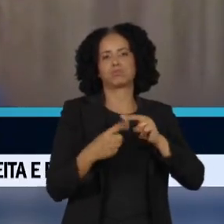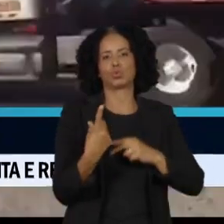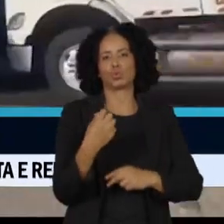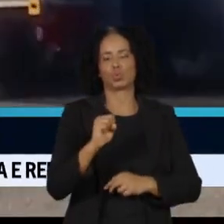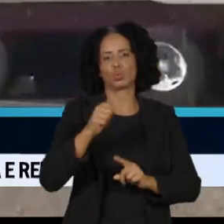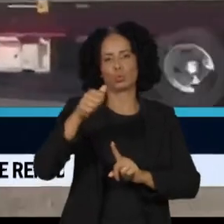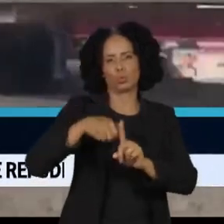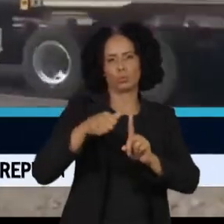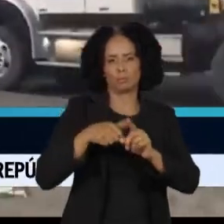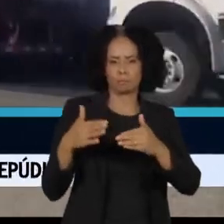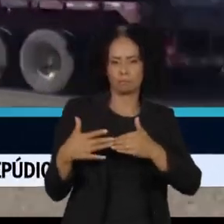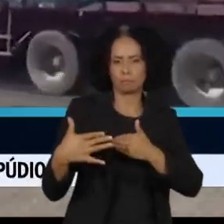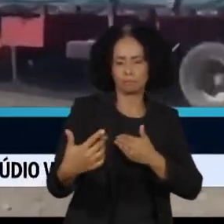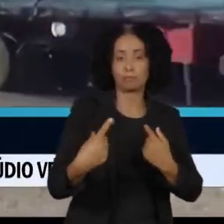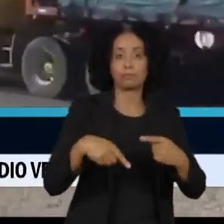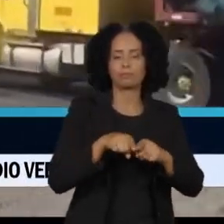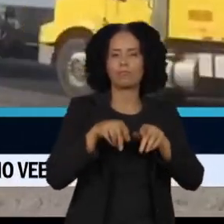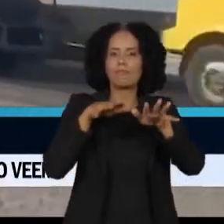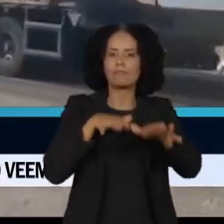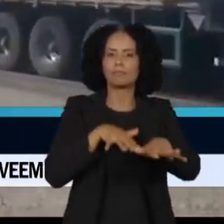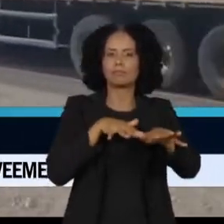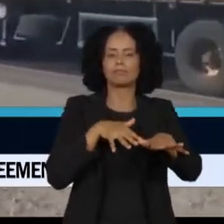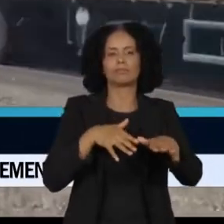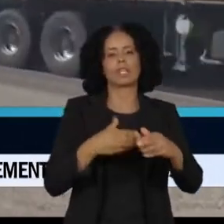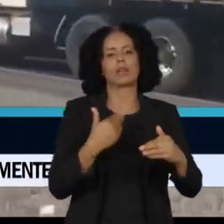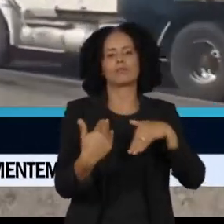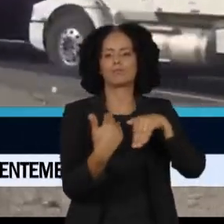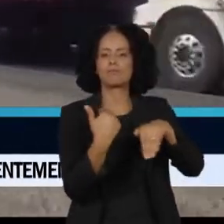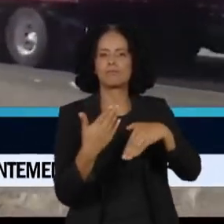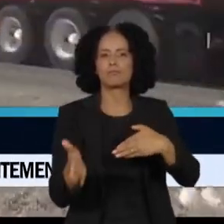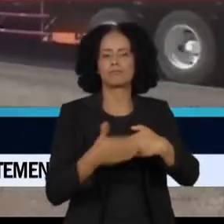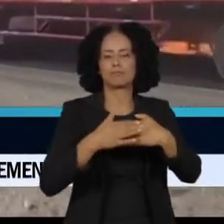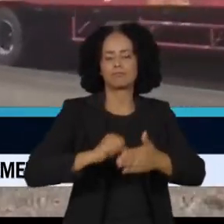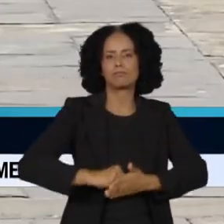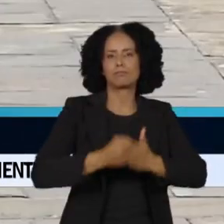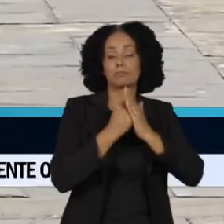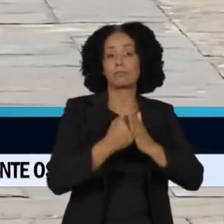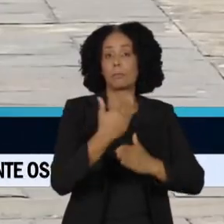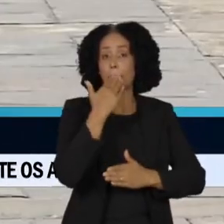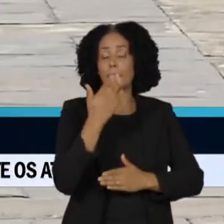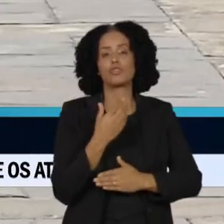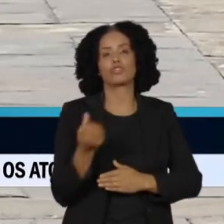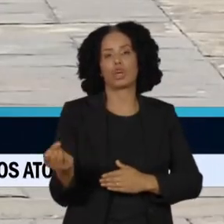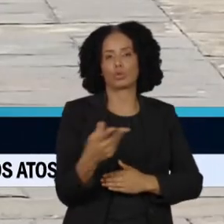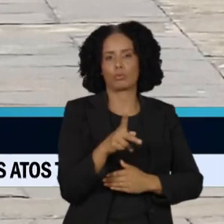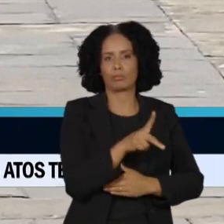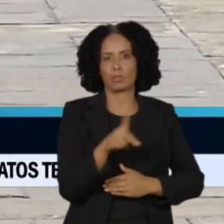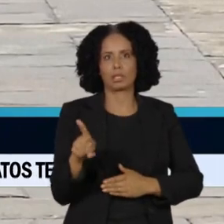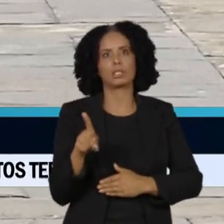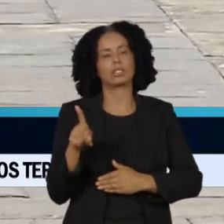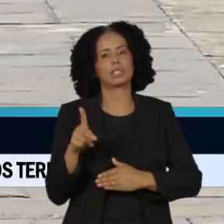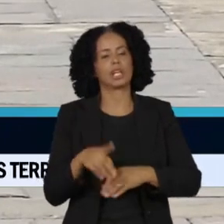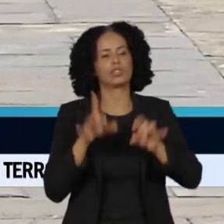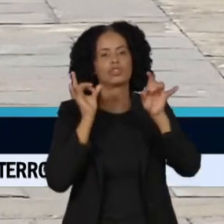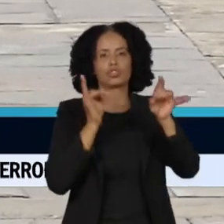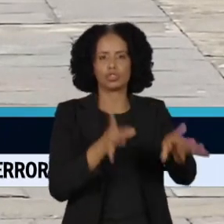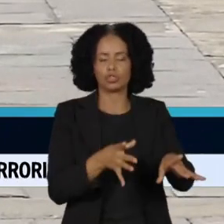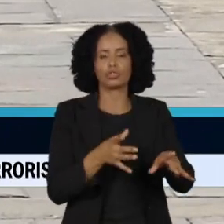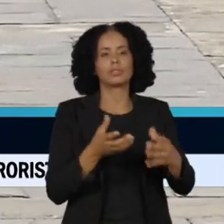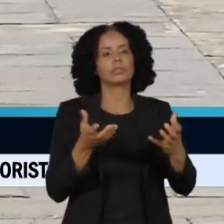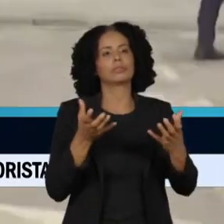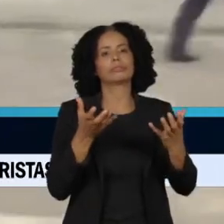meses. Os manifestantes têm bloqueado rodovias para pedir a renúncia da nova presidente, Dina Boloarte, e a